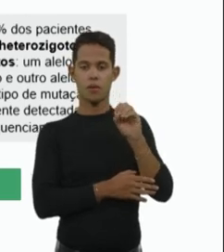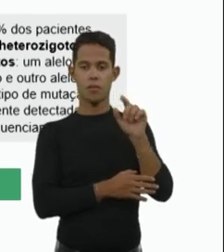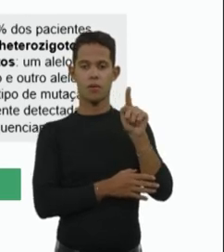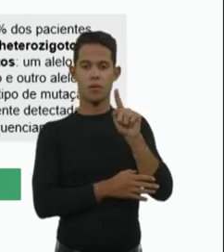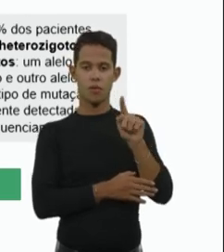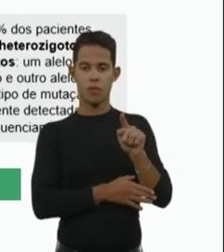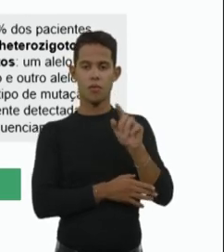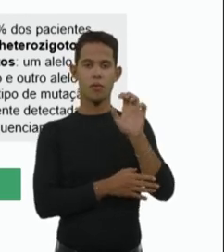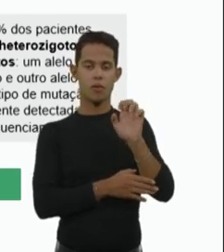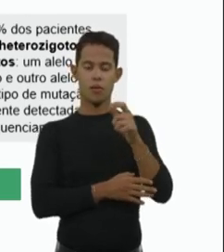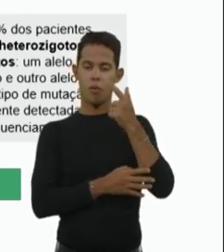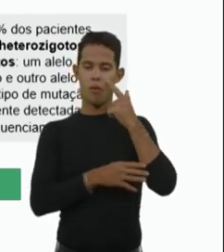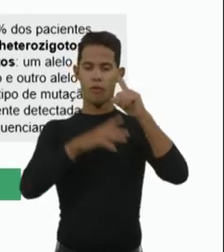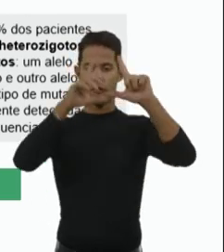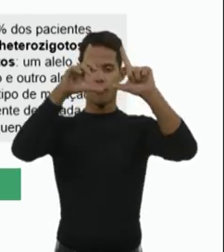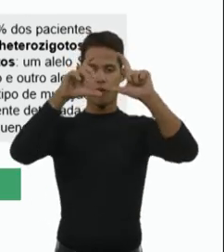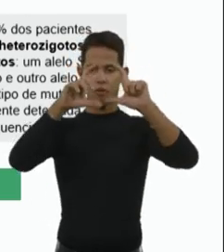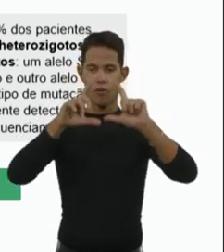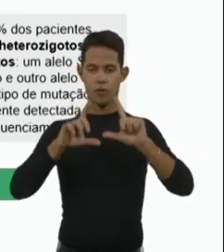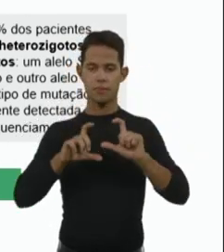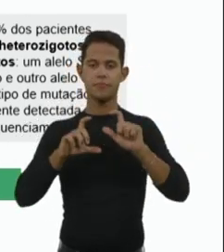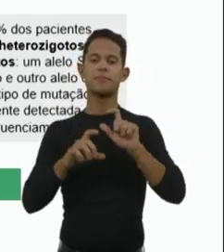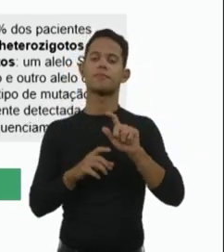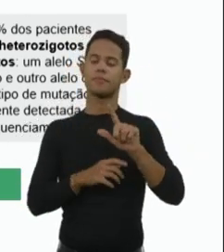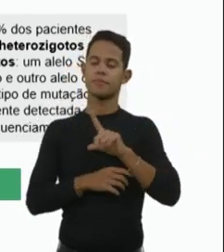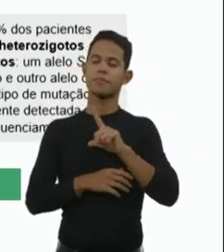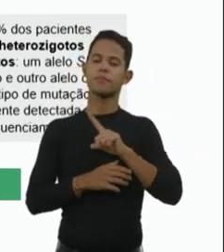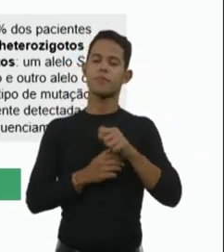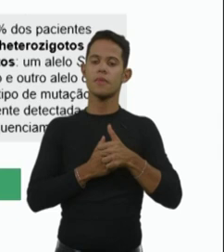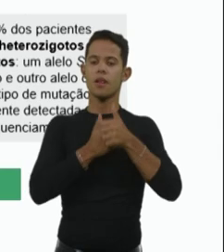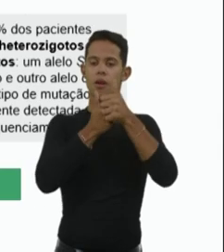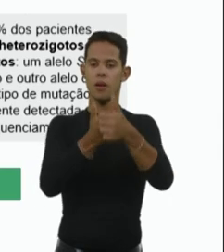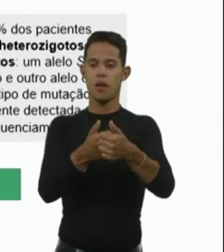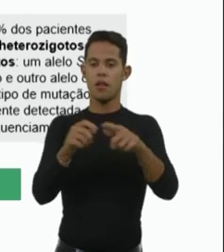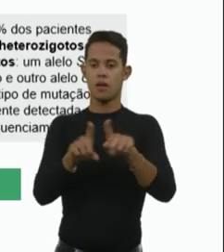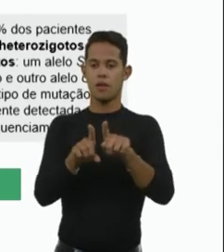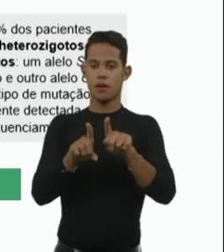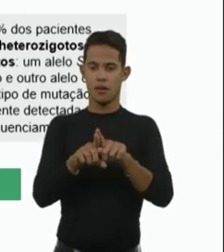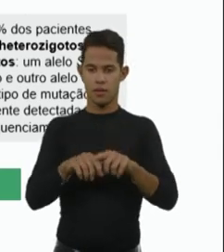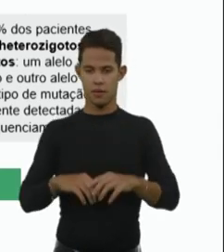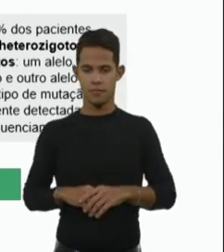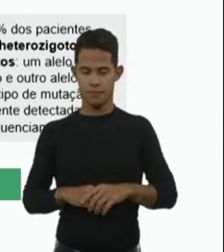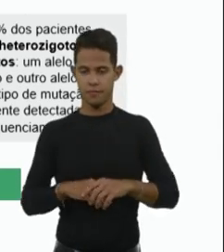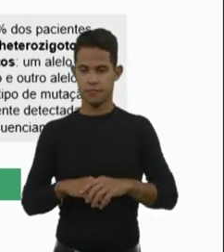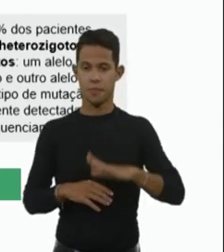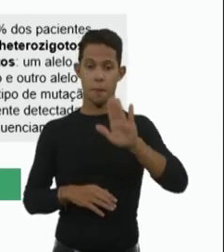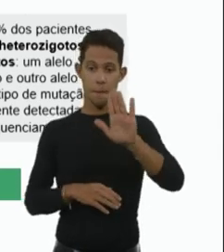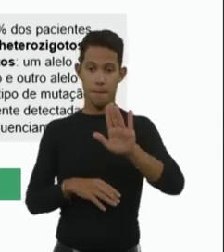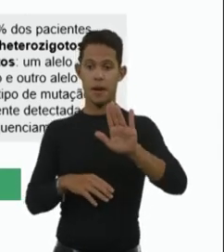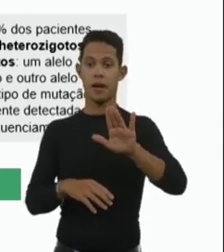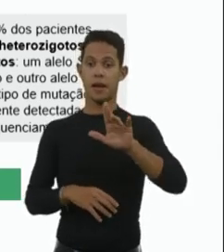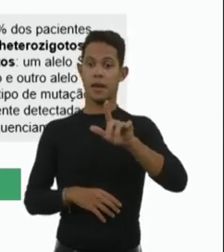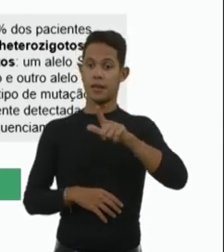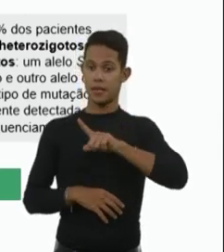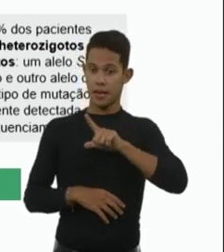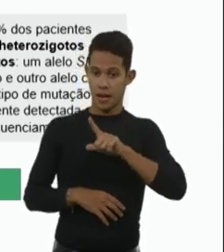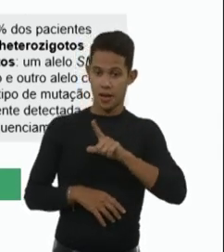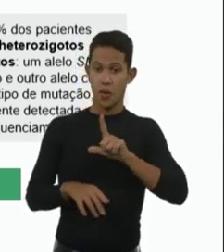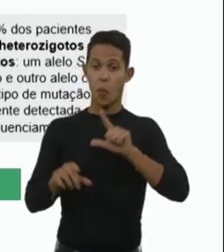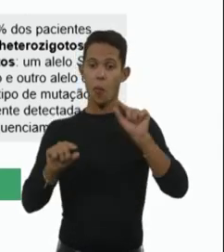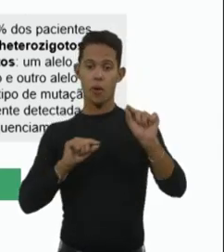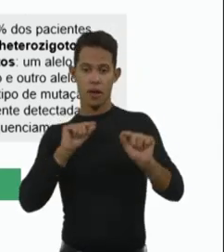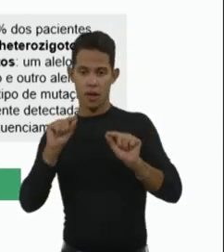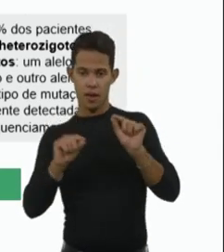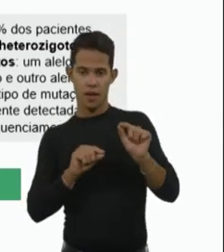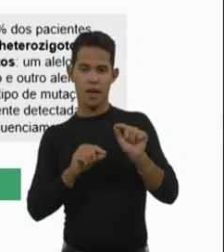nas duas cópias, que muitas vezes vem acompanhada também do Exxon 8. Mas, existe uma situação que é mais rara,